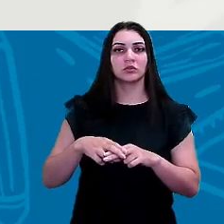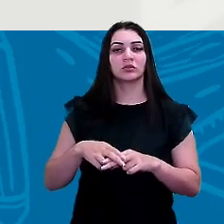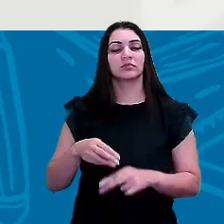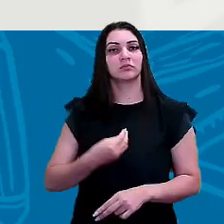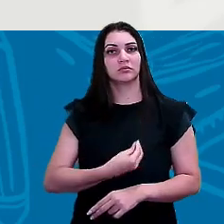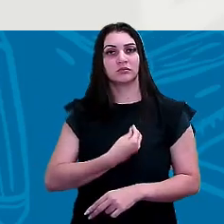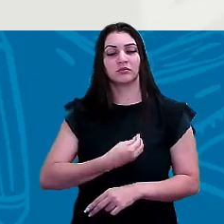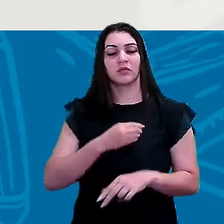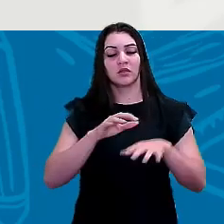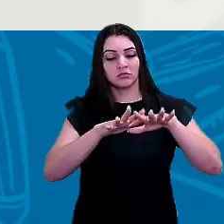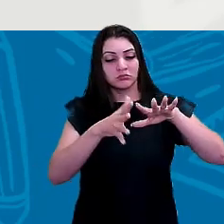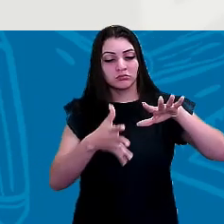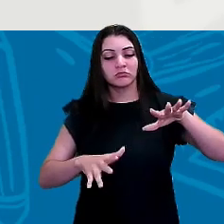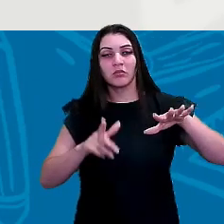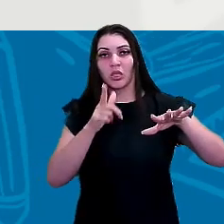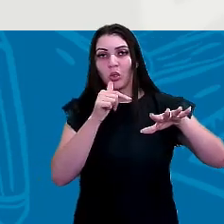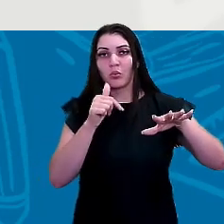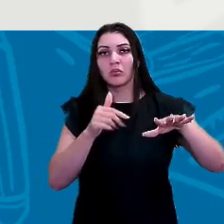planalto